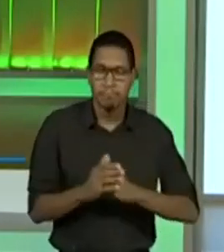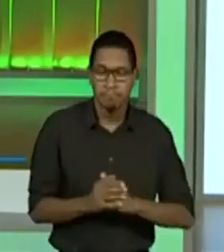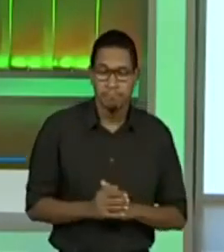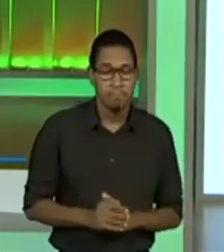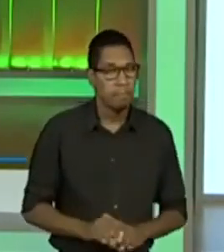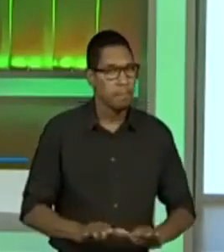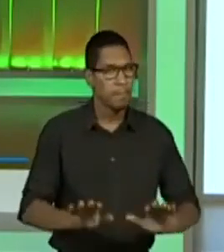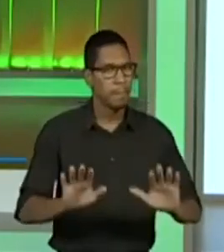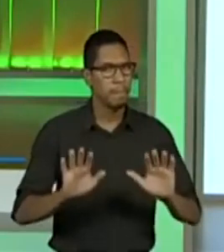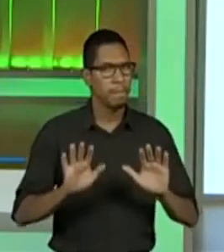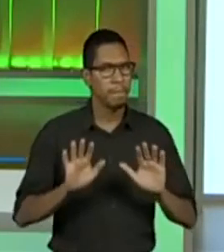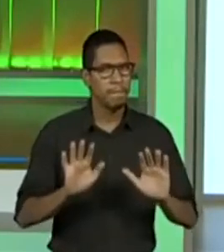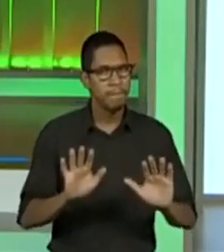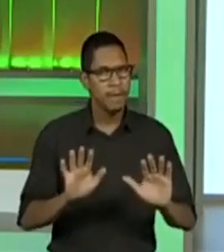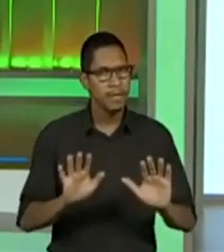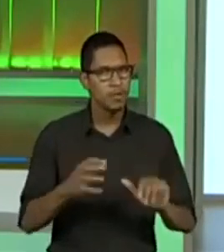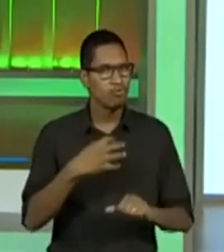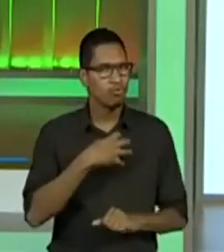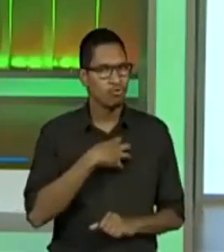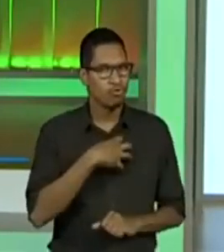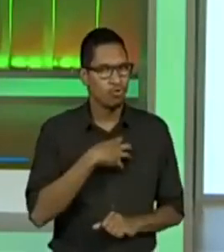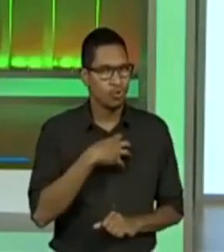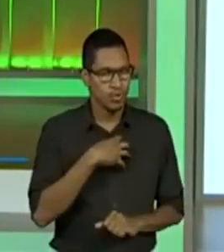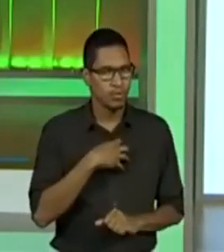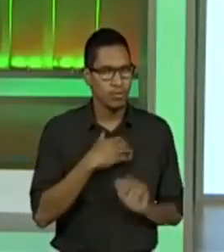vocês da seguinte forma.